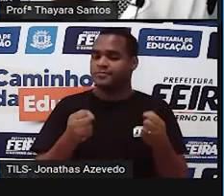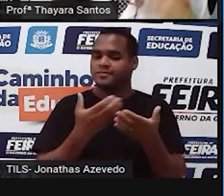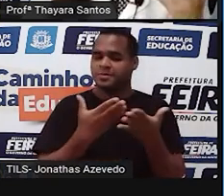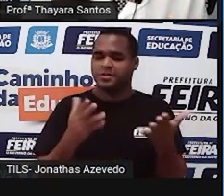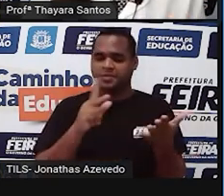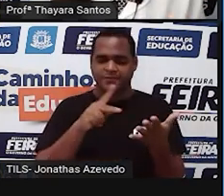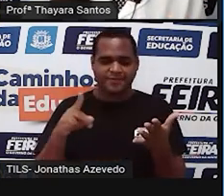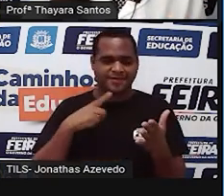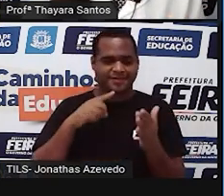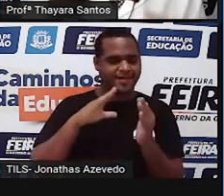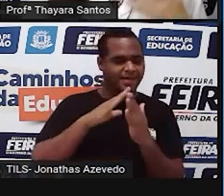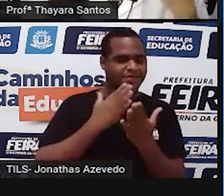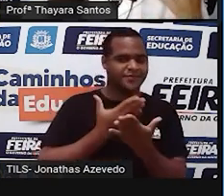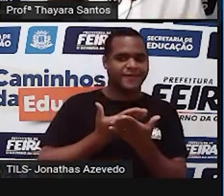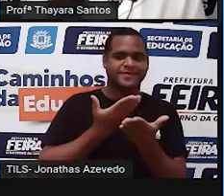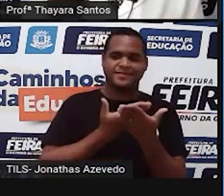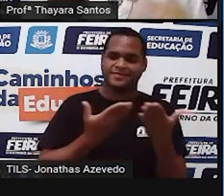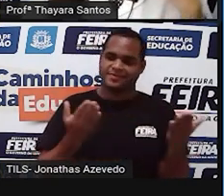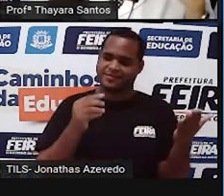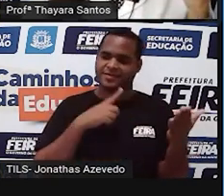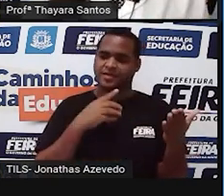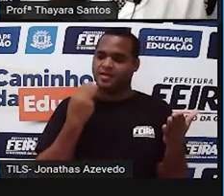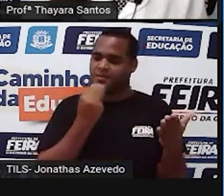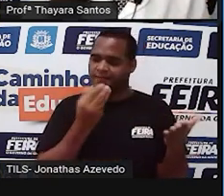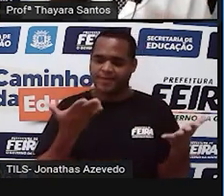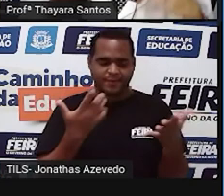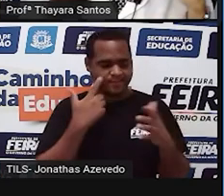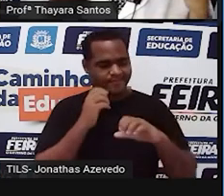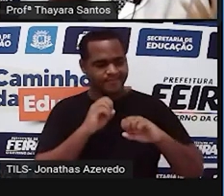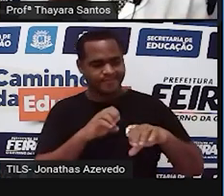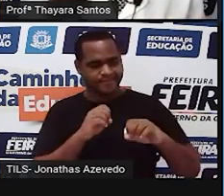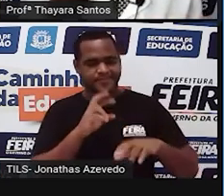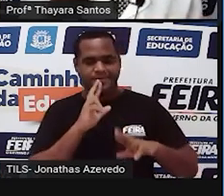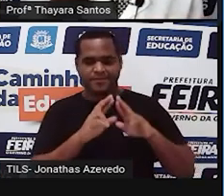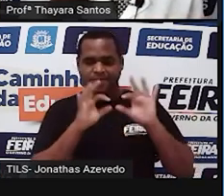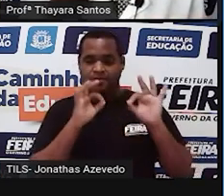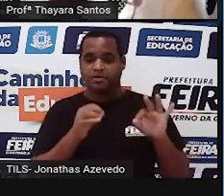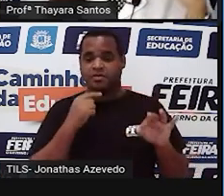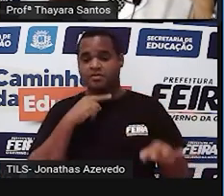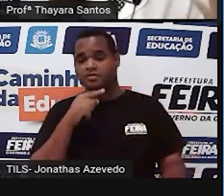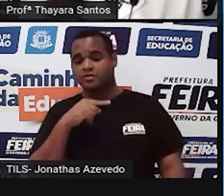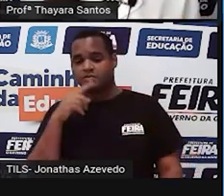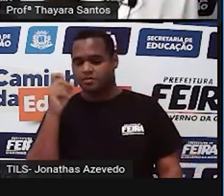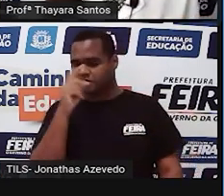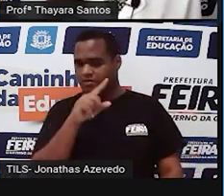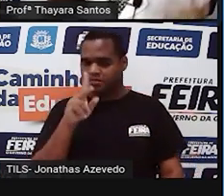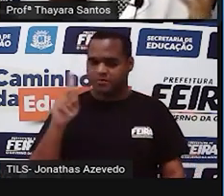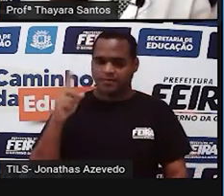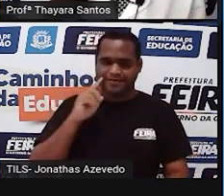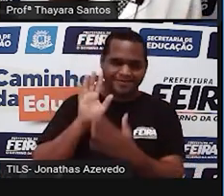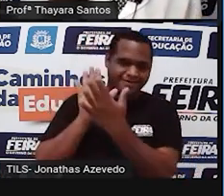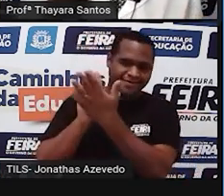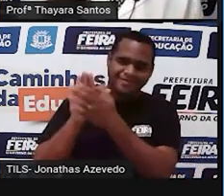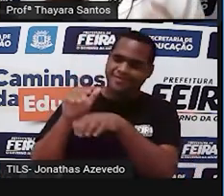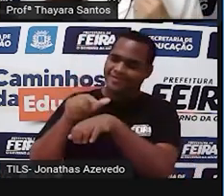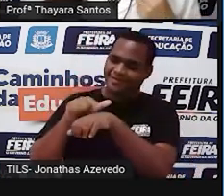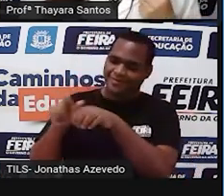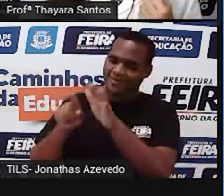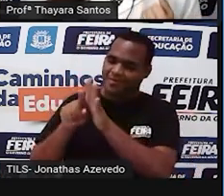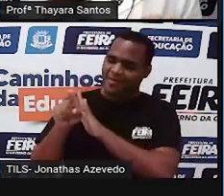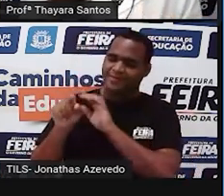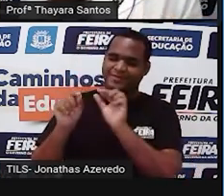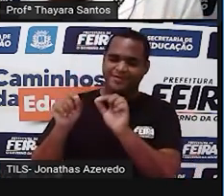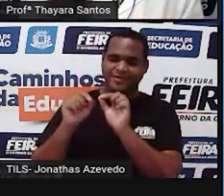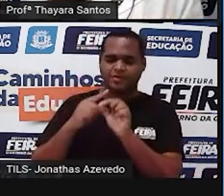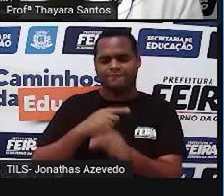vocês na escola de vocês. Aproveitem esse momento. Façam as atividades. Tirem as dúvidas. Porque os professores estão aí pra isso. Eu vou